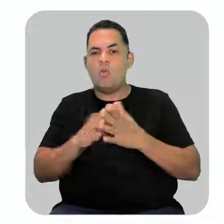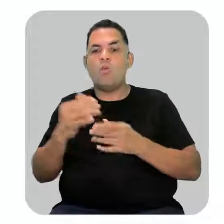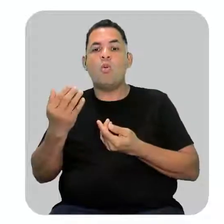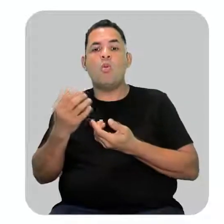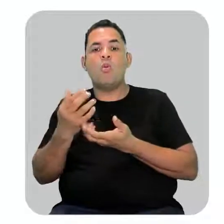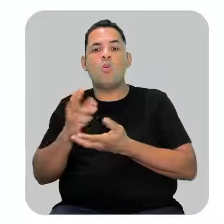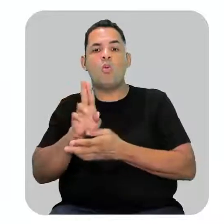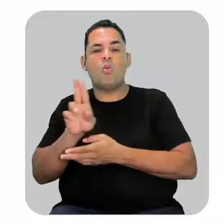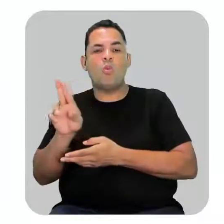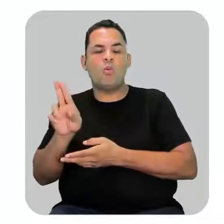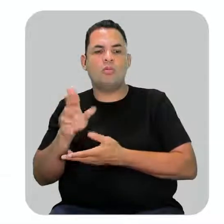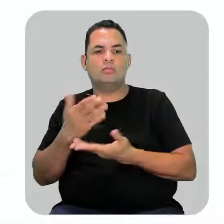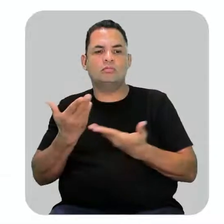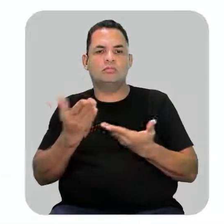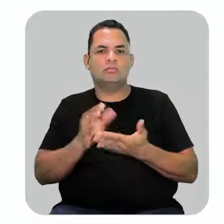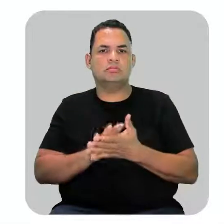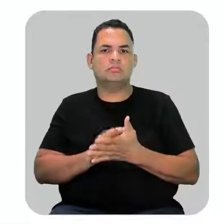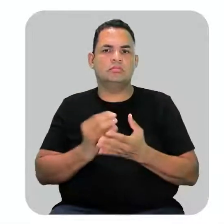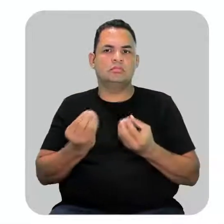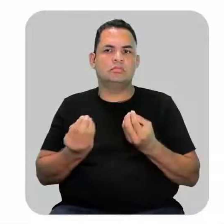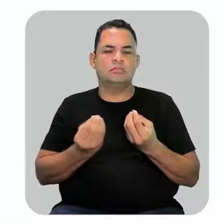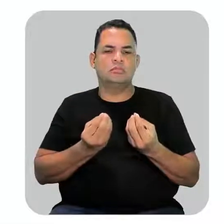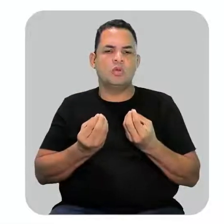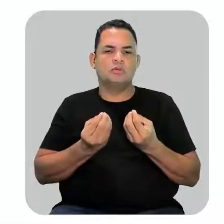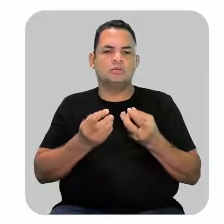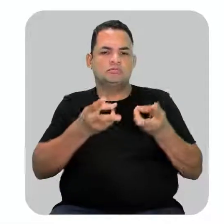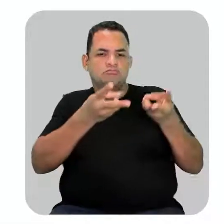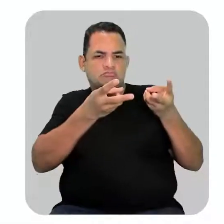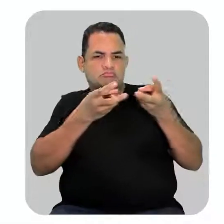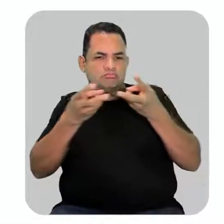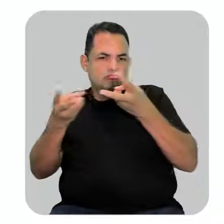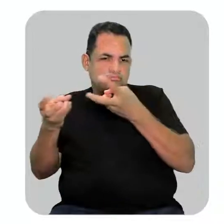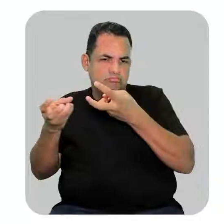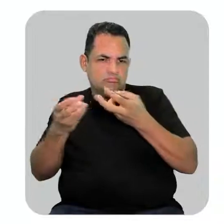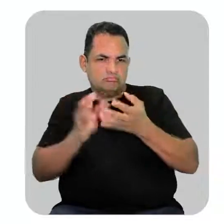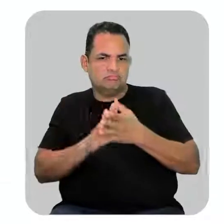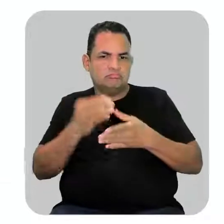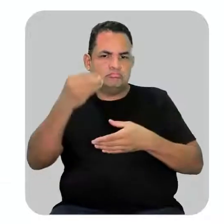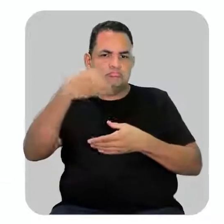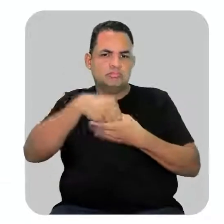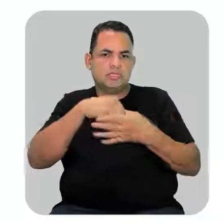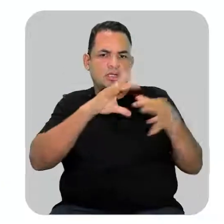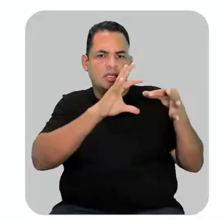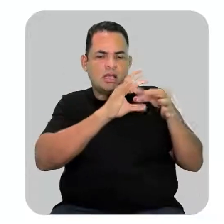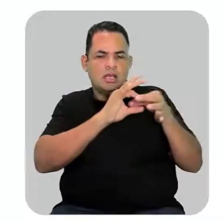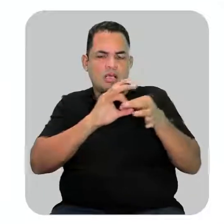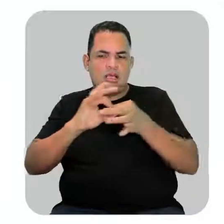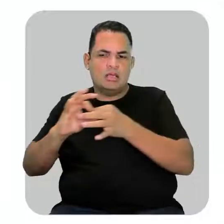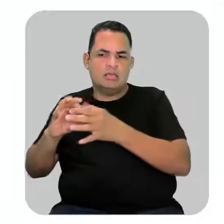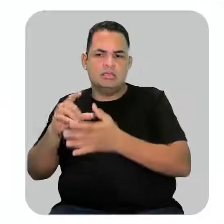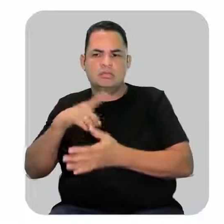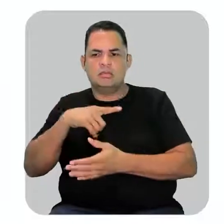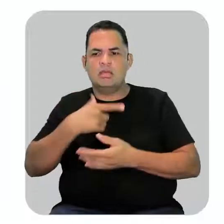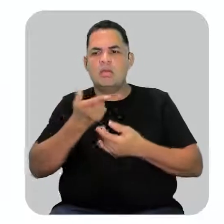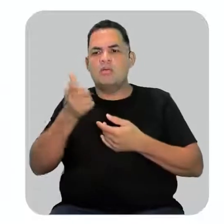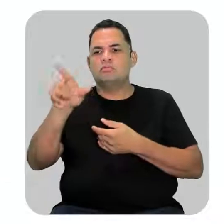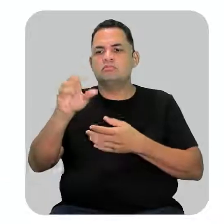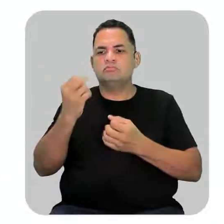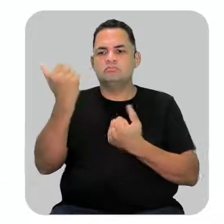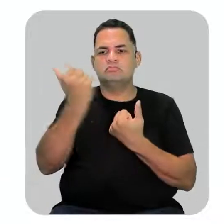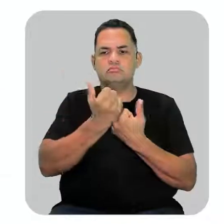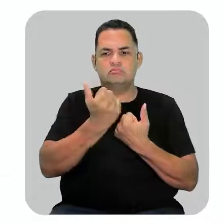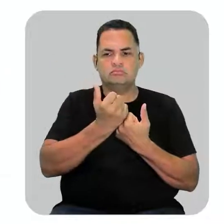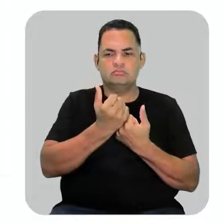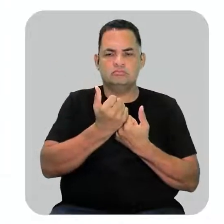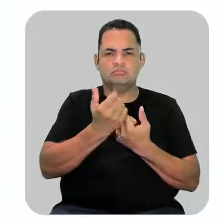como que eles são visualizados dentro da nossa cadeia. Tem outros grupos substituintes?